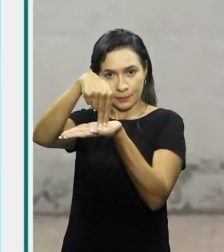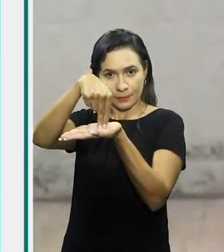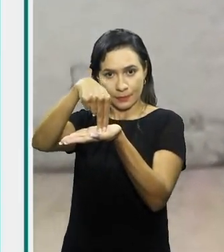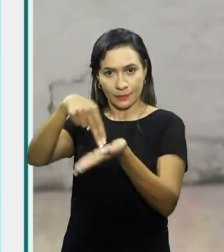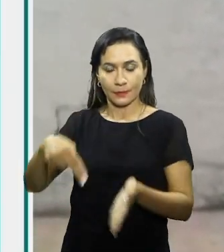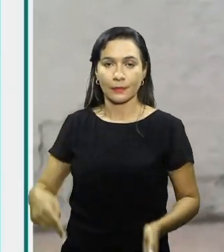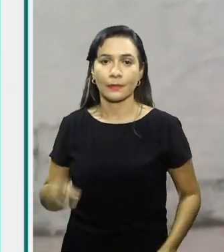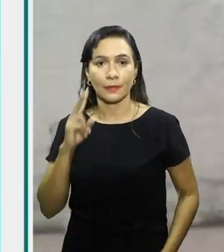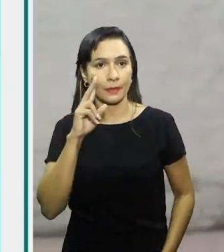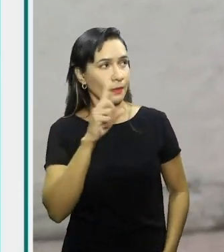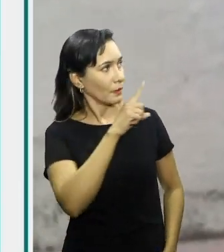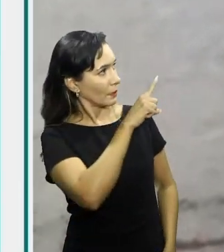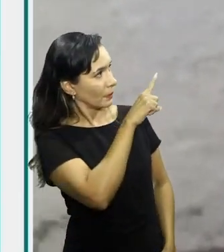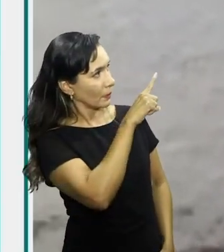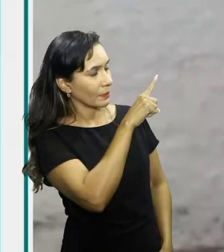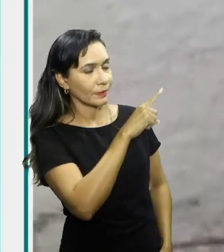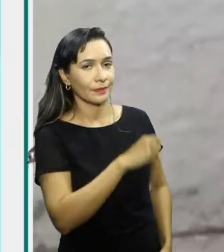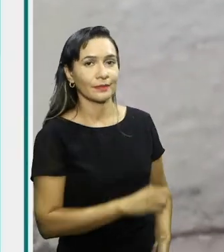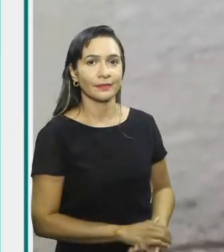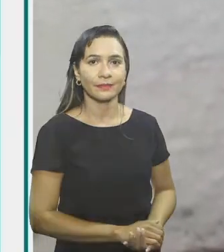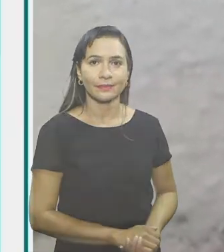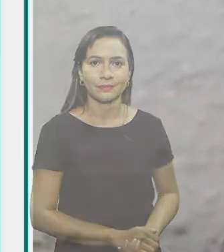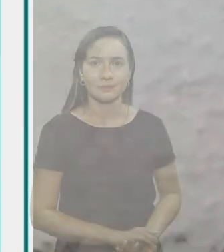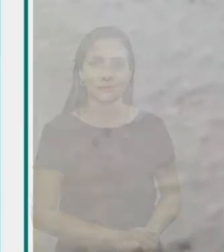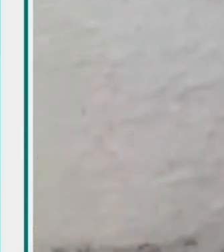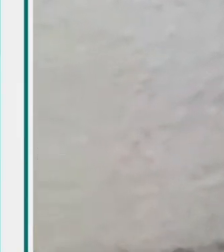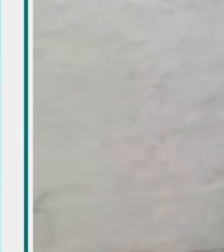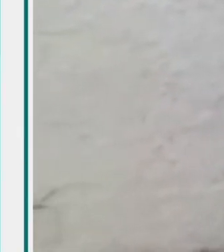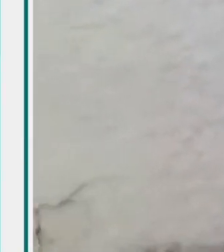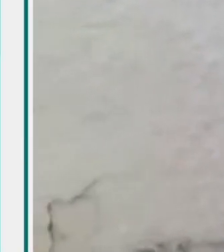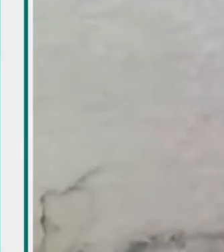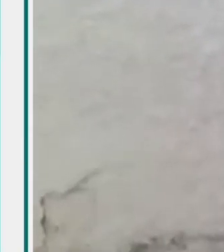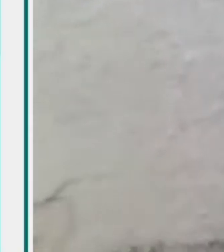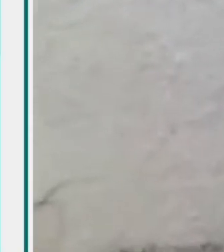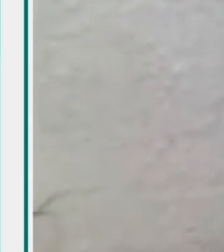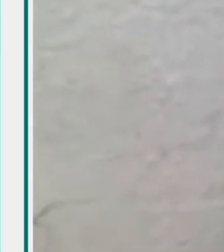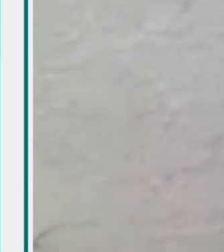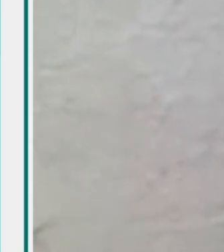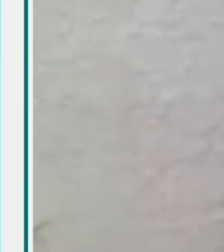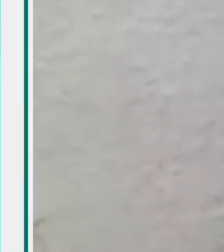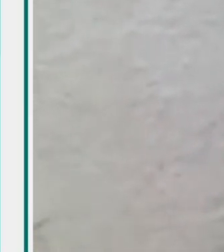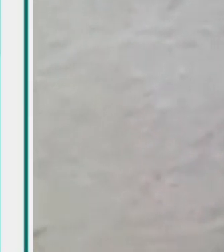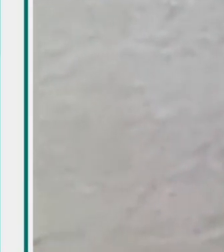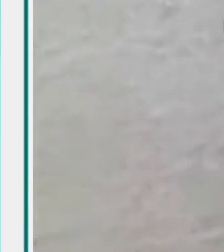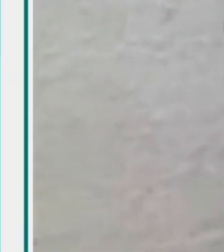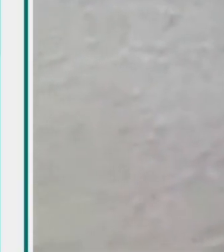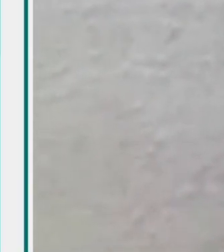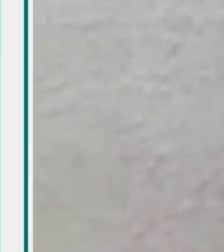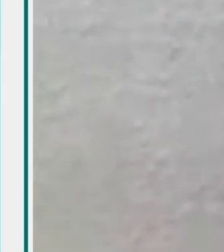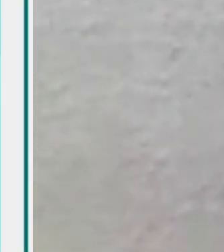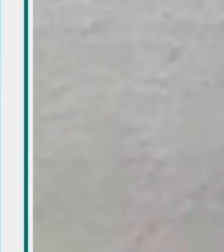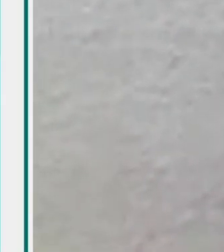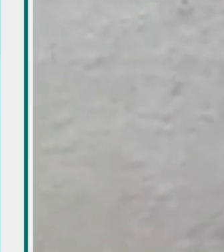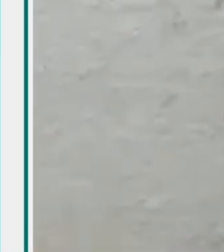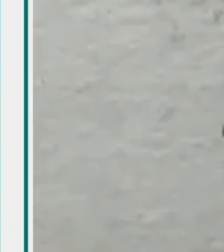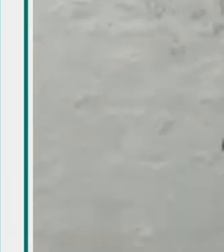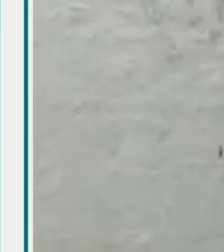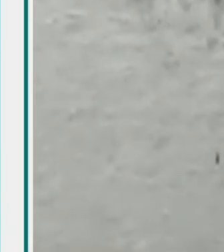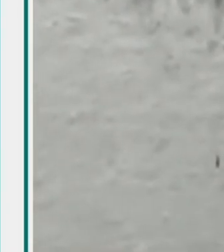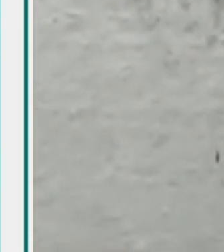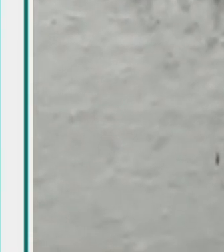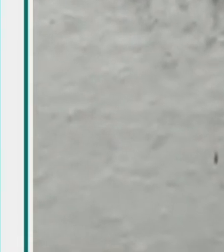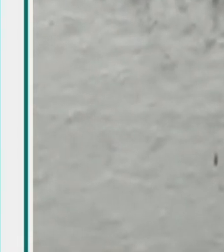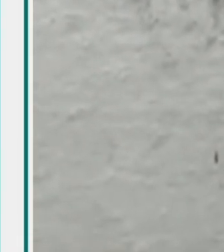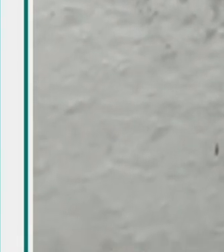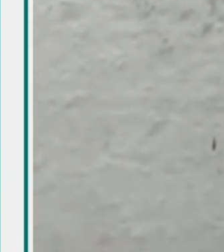braços lateral ao seu corpo, O movimento dos braços, eles vão subir totalmente, até tocar lá